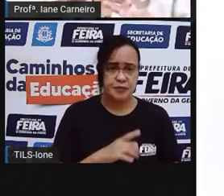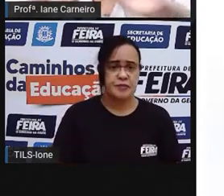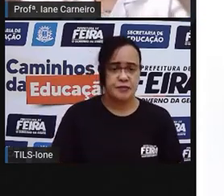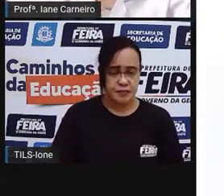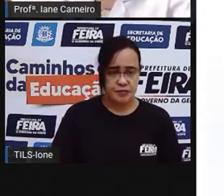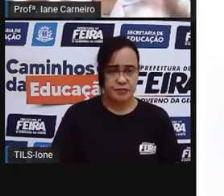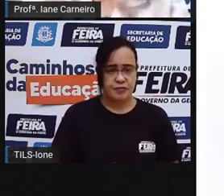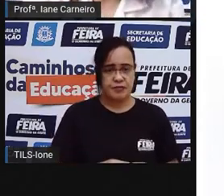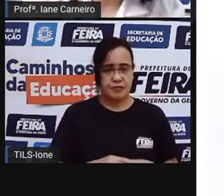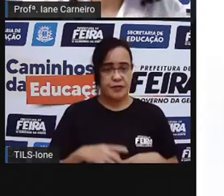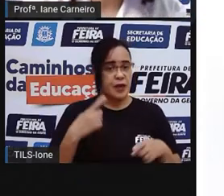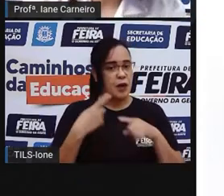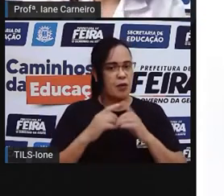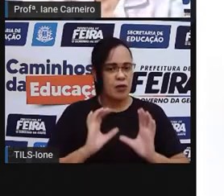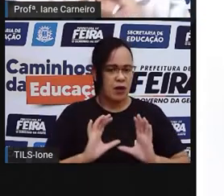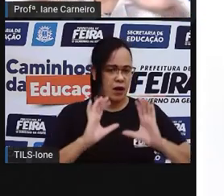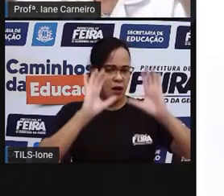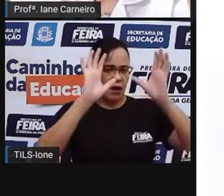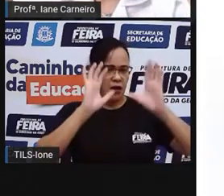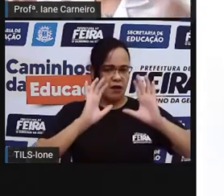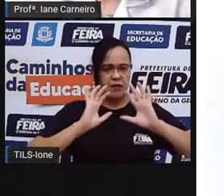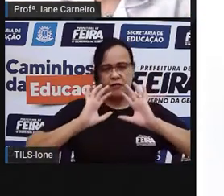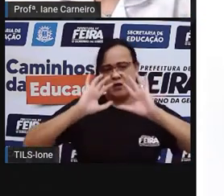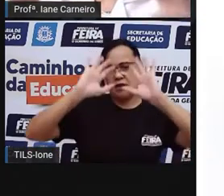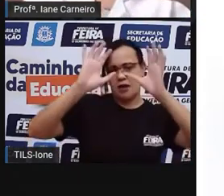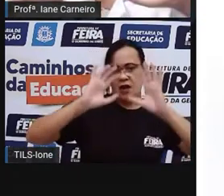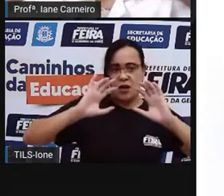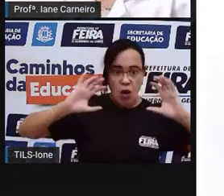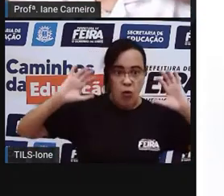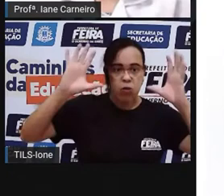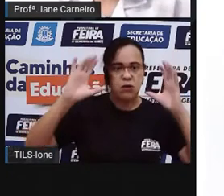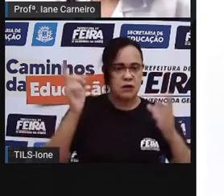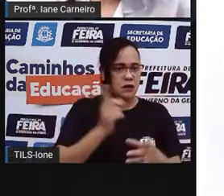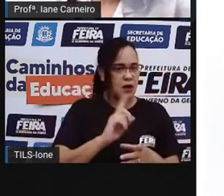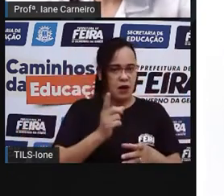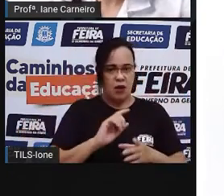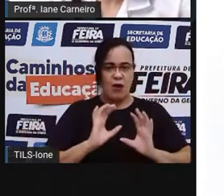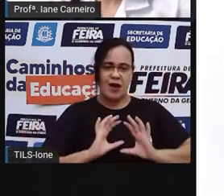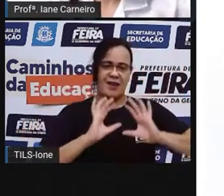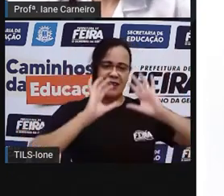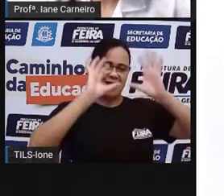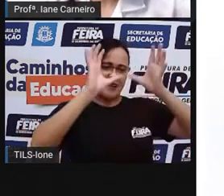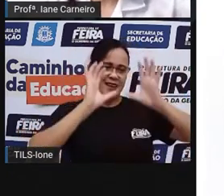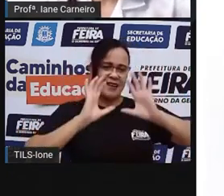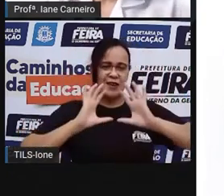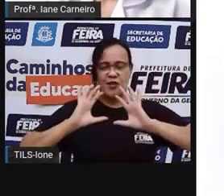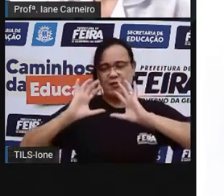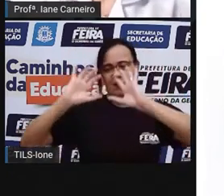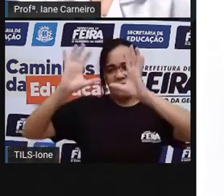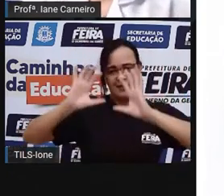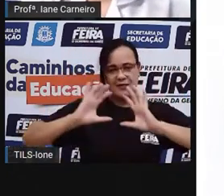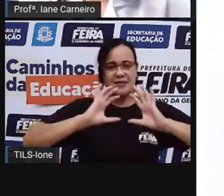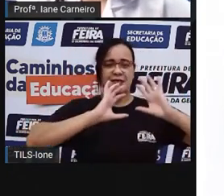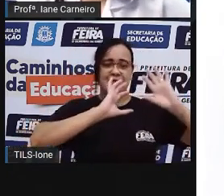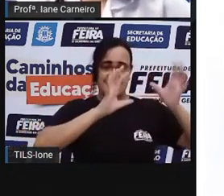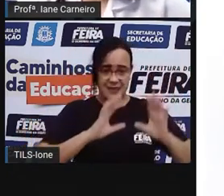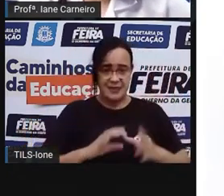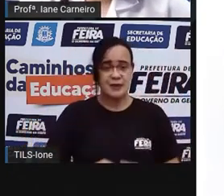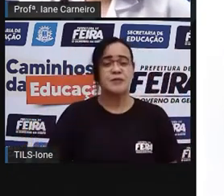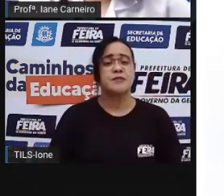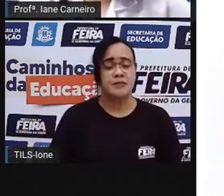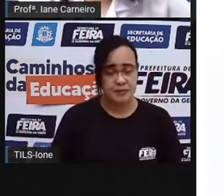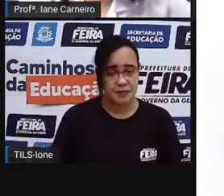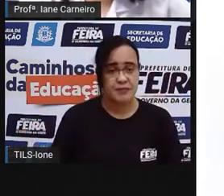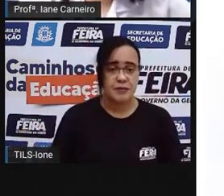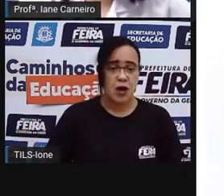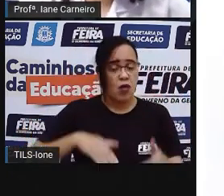a gente tem que ter leveza na hora de jogar a bola para as futebol. Se a pessoa, uma bola pesadona, ninguém ia aguentar, né? Diferente que, ó,